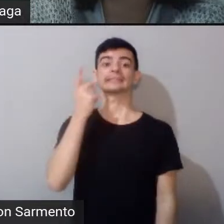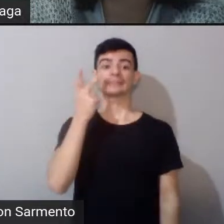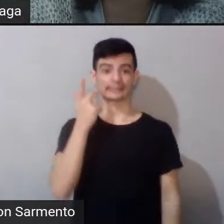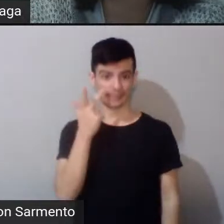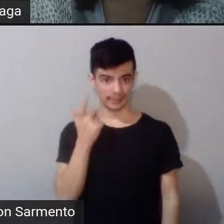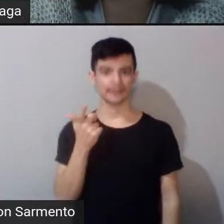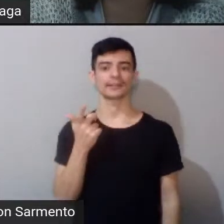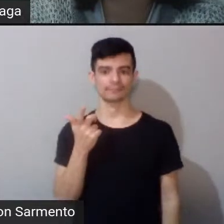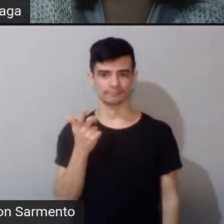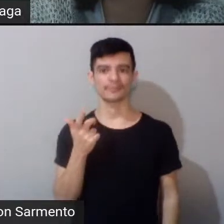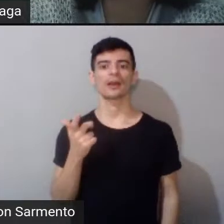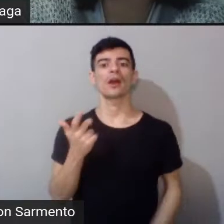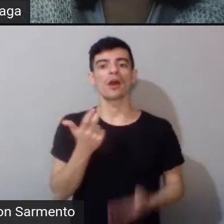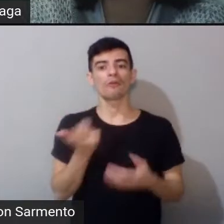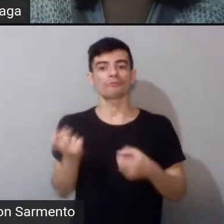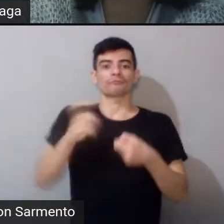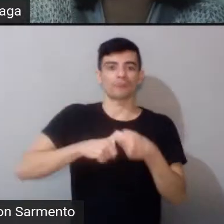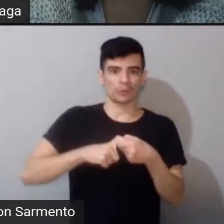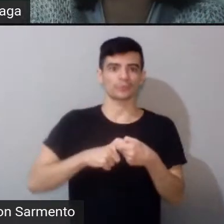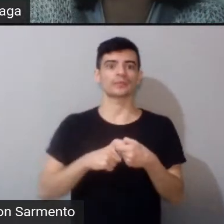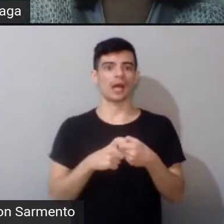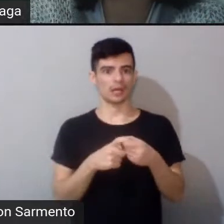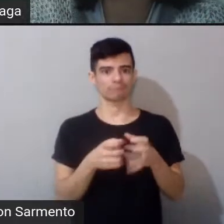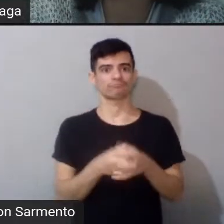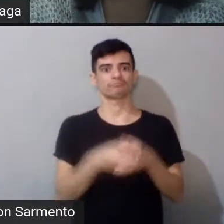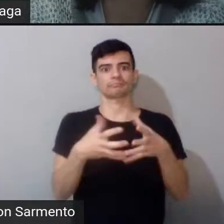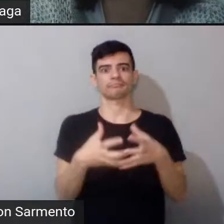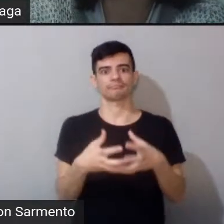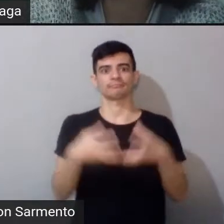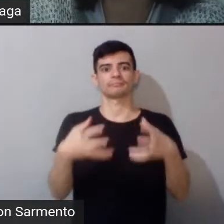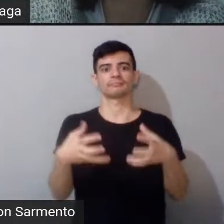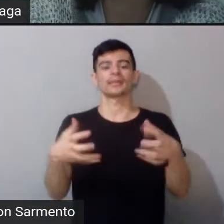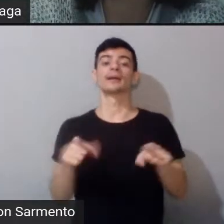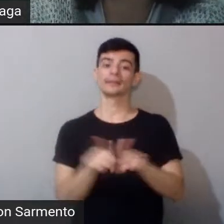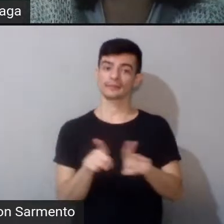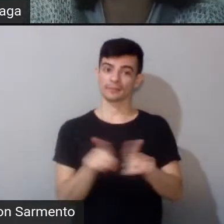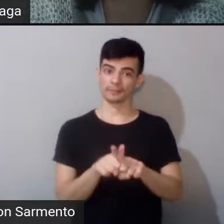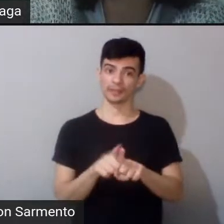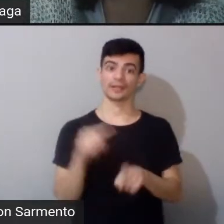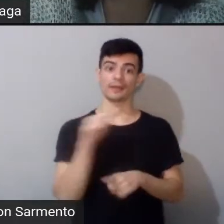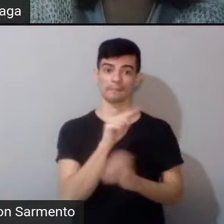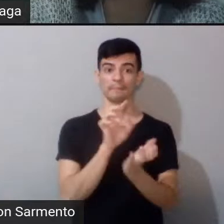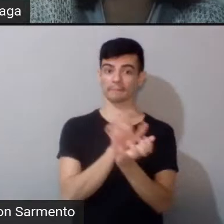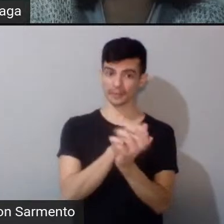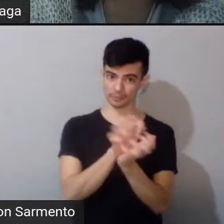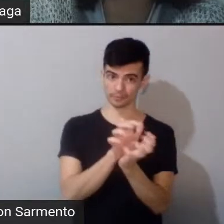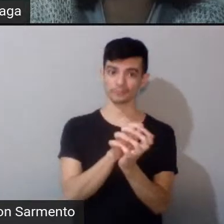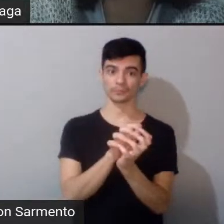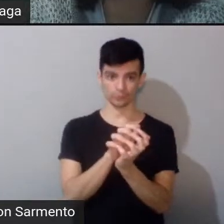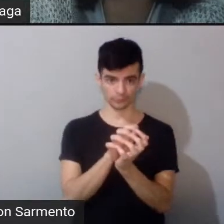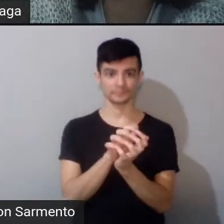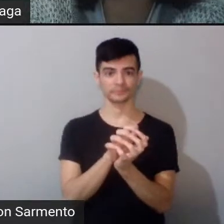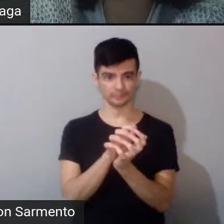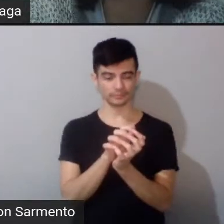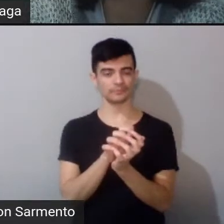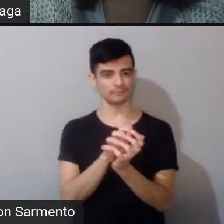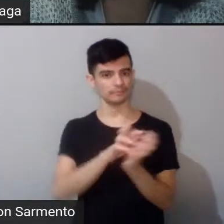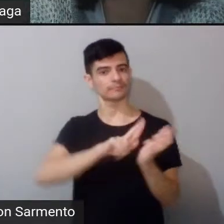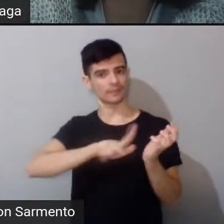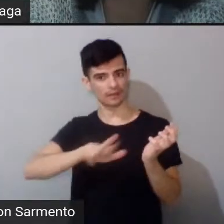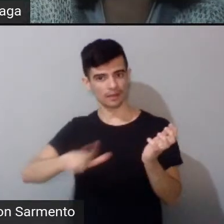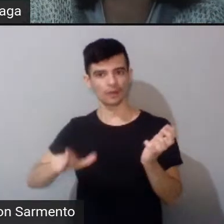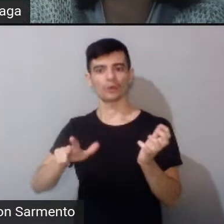movimento de retomada também começou no Pernambuco com os pancaruru, depois os chocós, carilichocós,